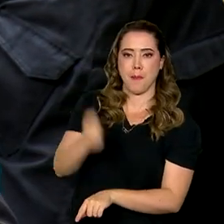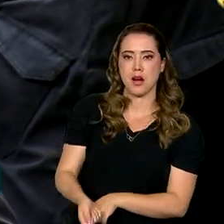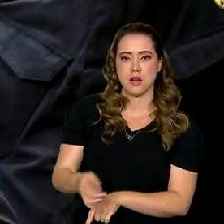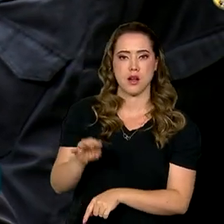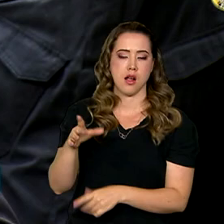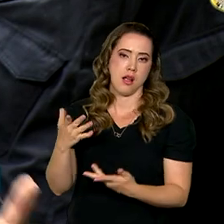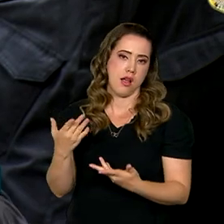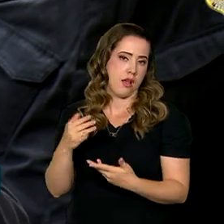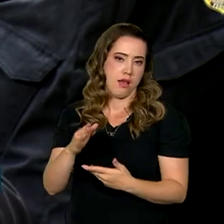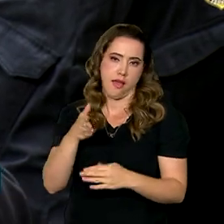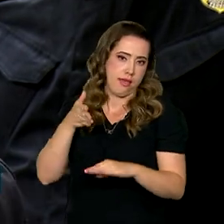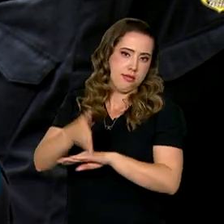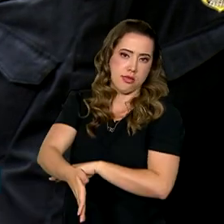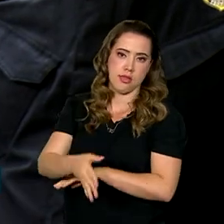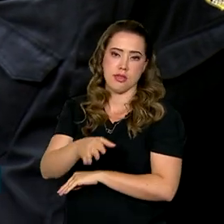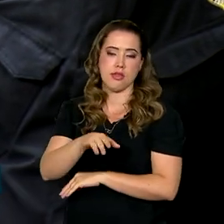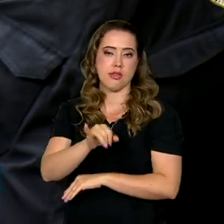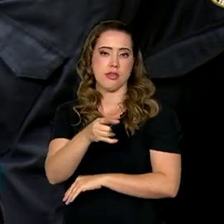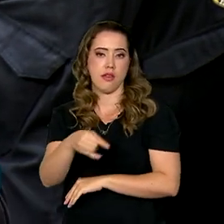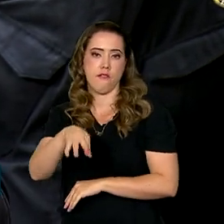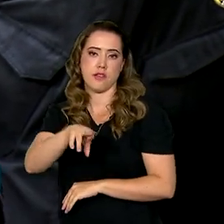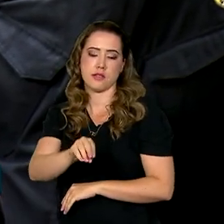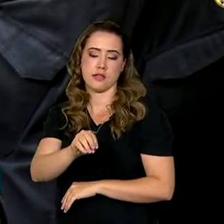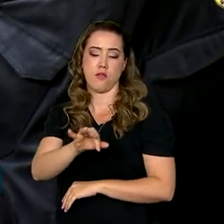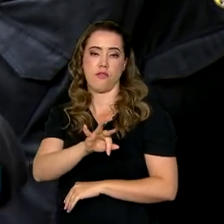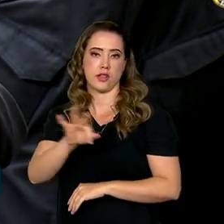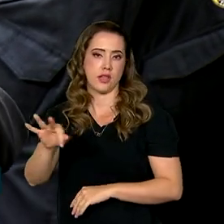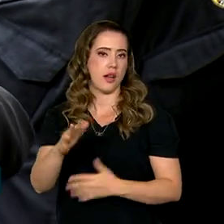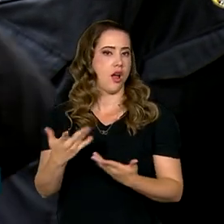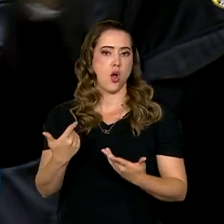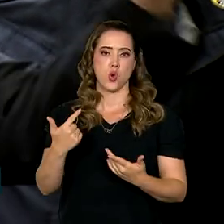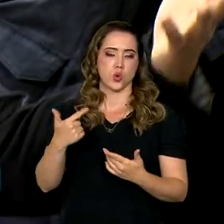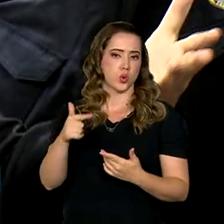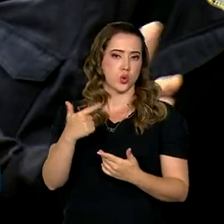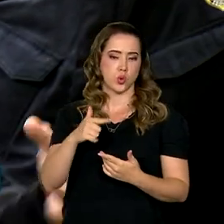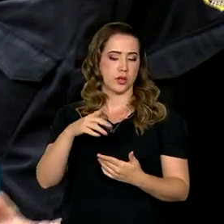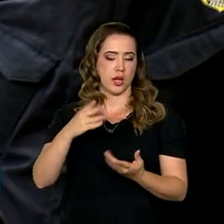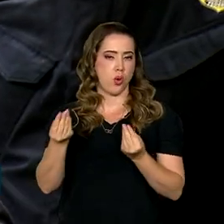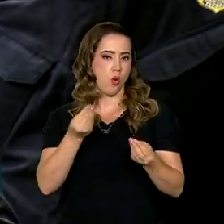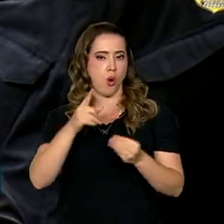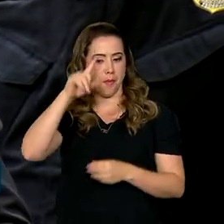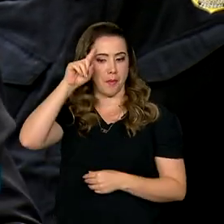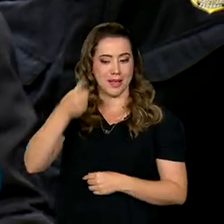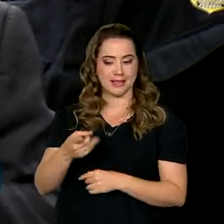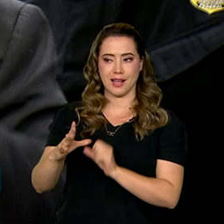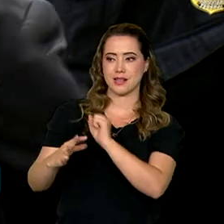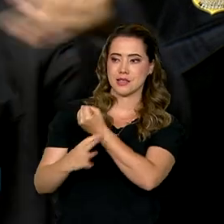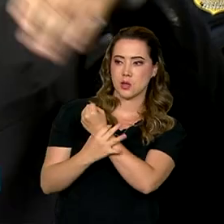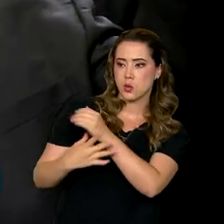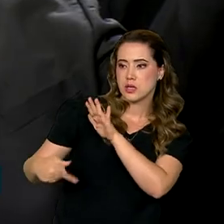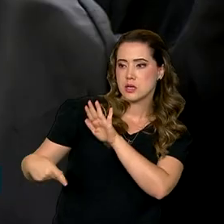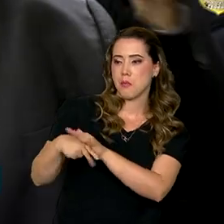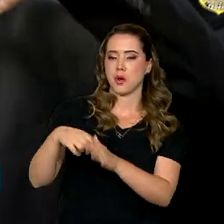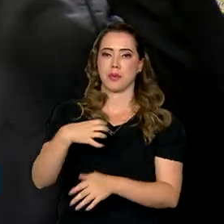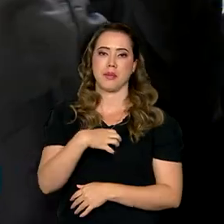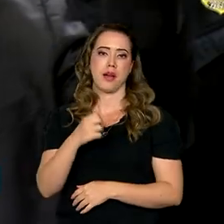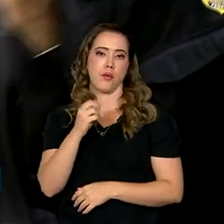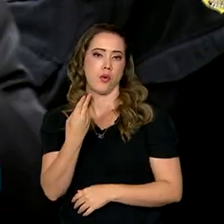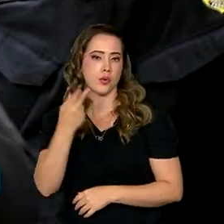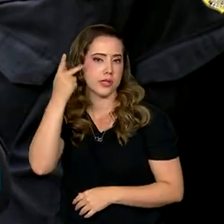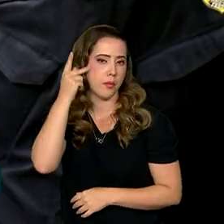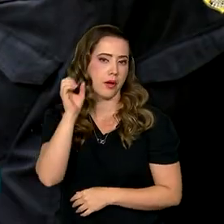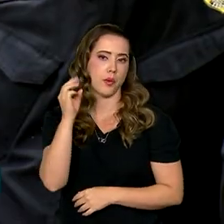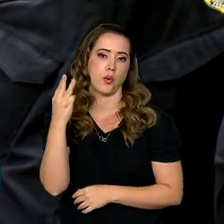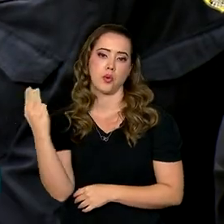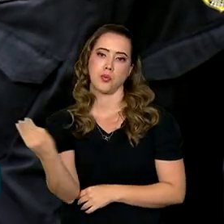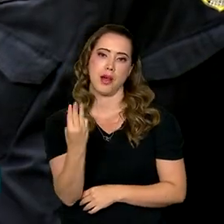constitucional. Nós não temos competência legal para chegar lá e mandar na segurança pública da Bahia ou de São Paulo ou